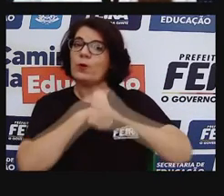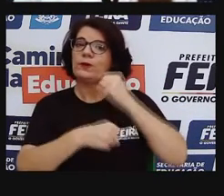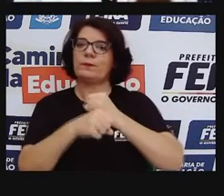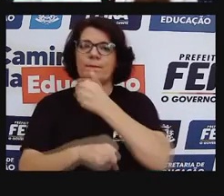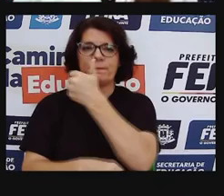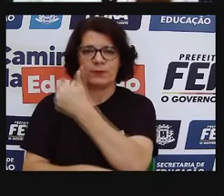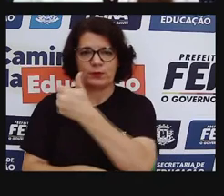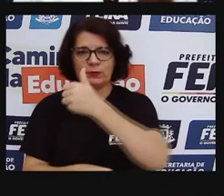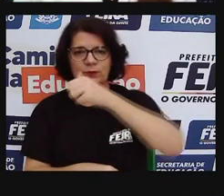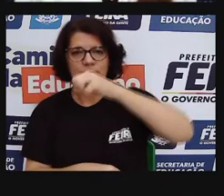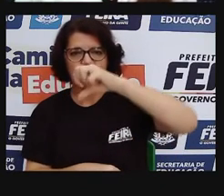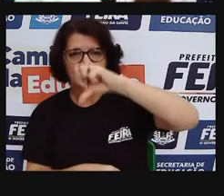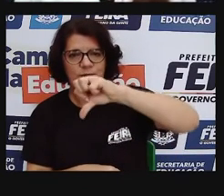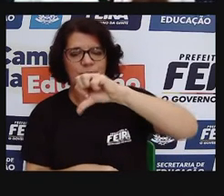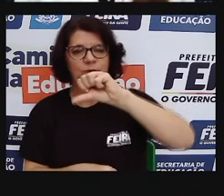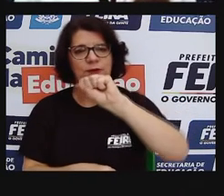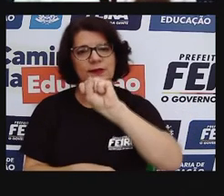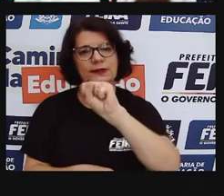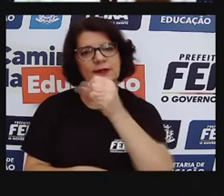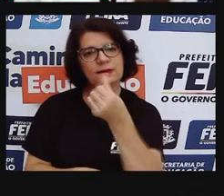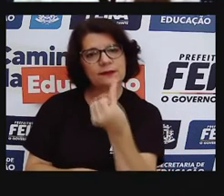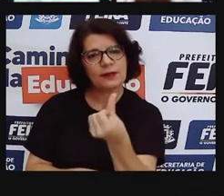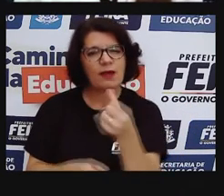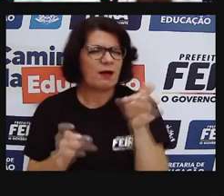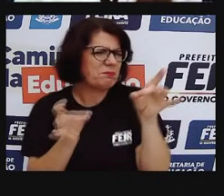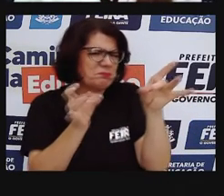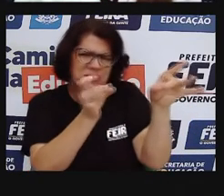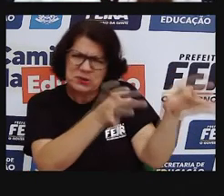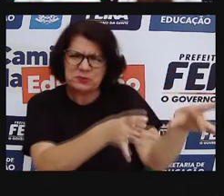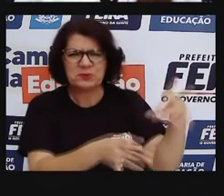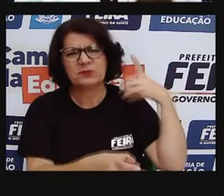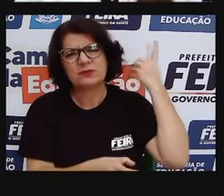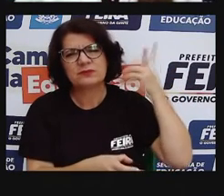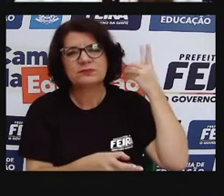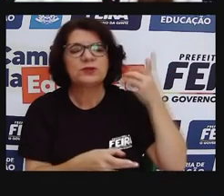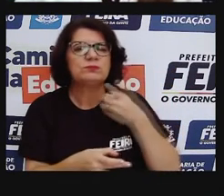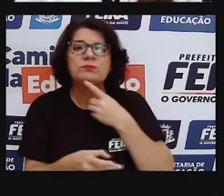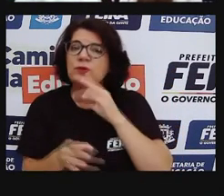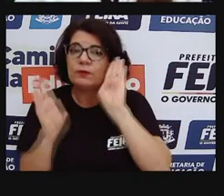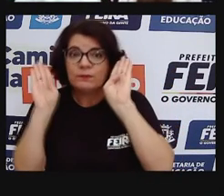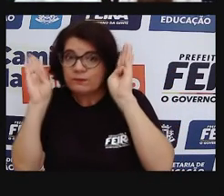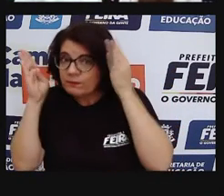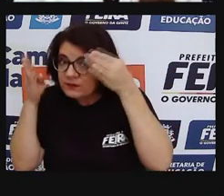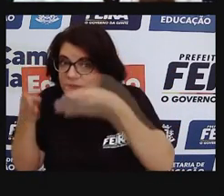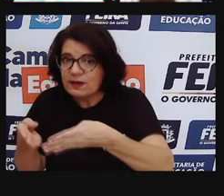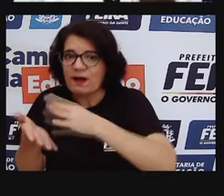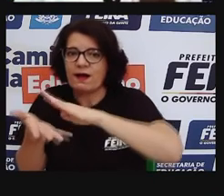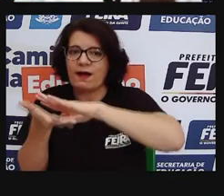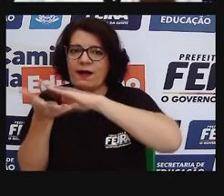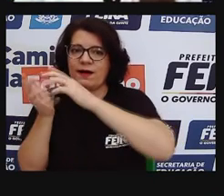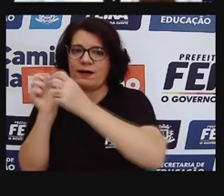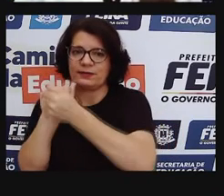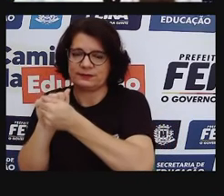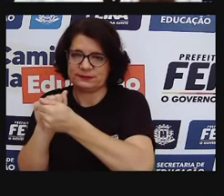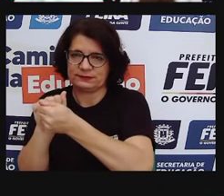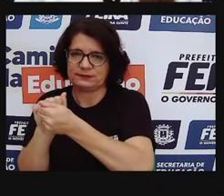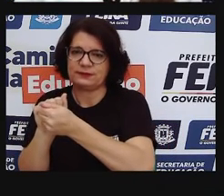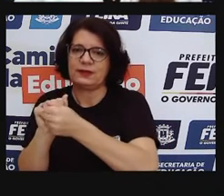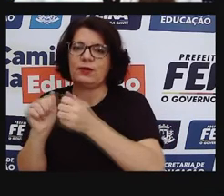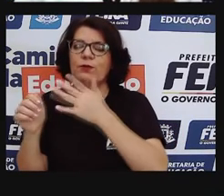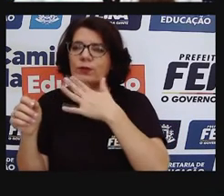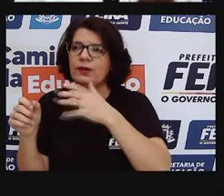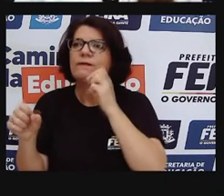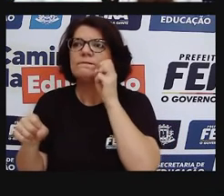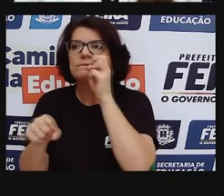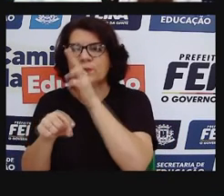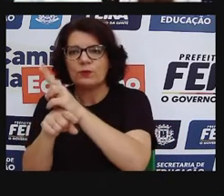abandonou a carreira, né, de advocacia, e passou a se dedicar à produção artística, ingressando na Escola Brasileira